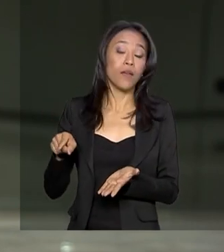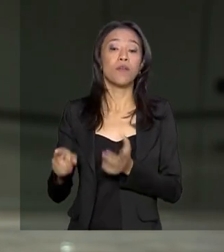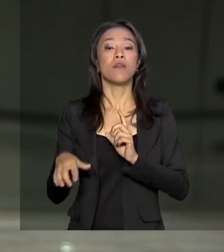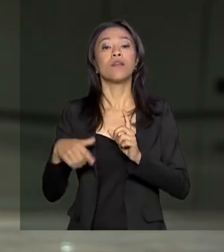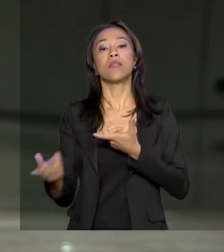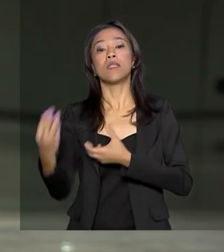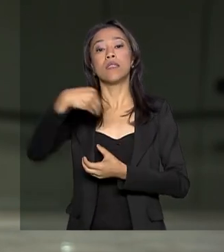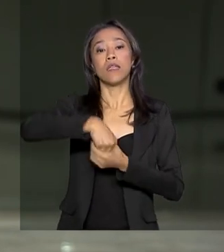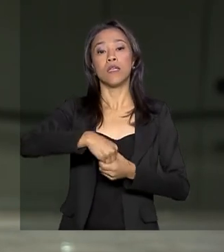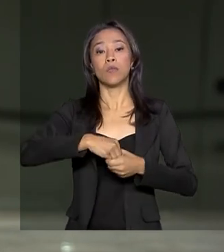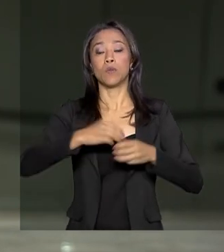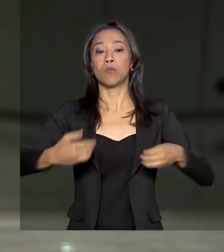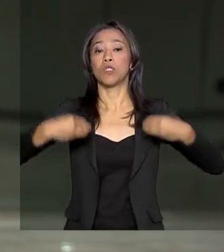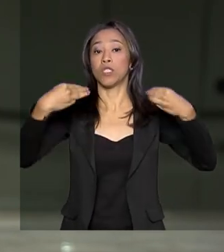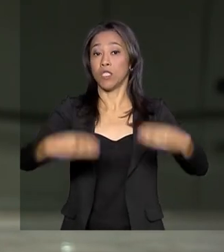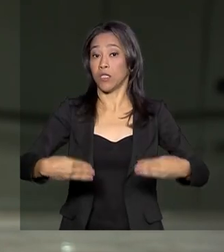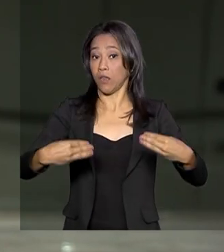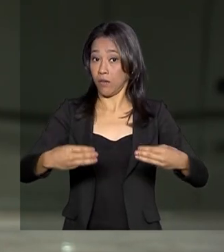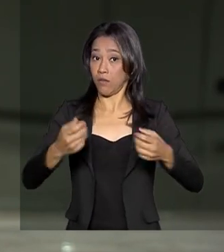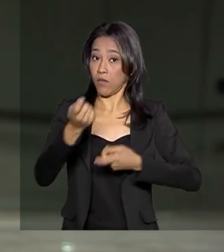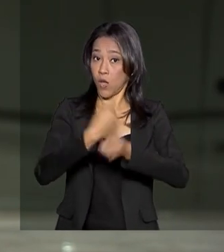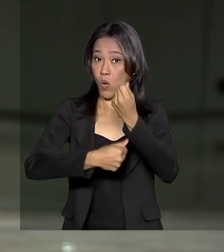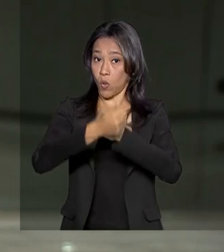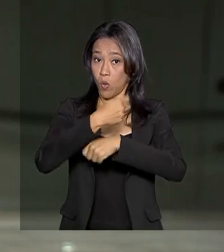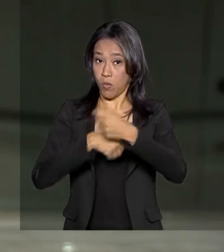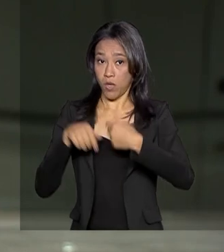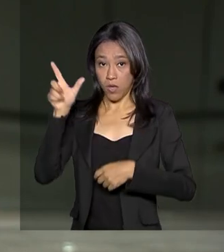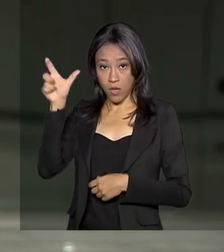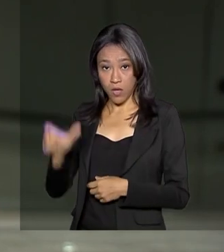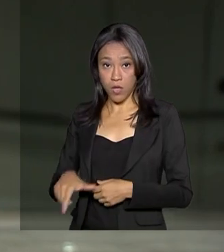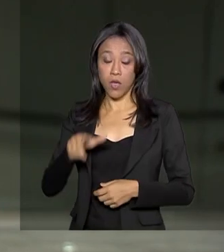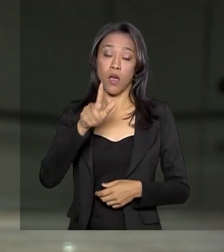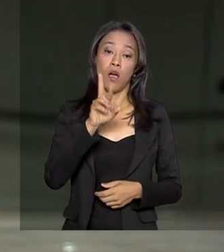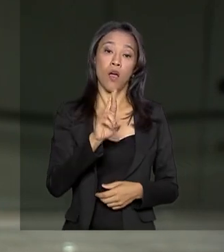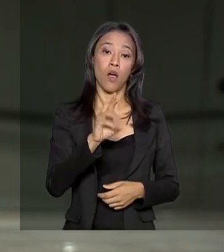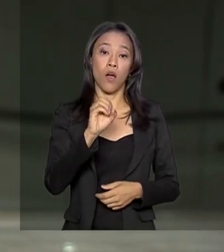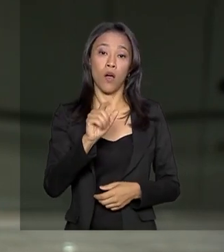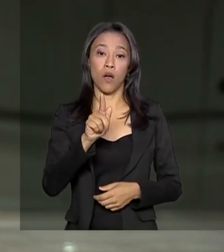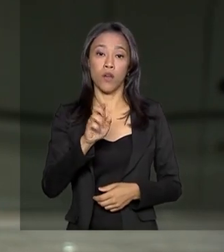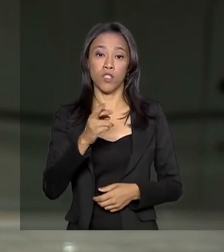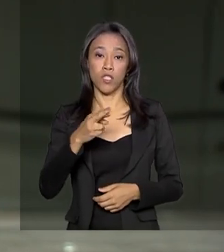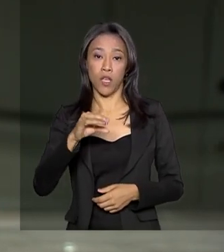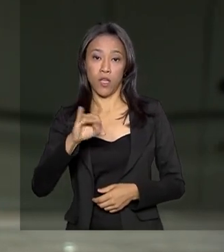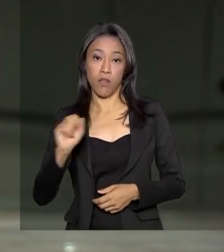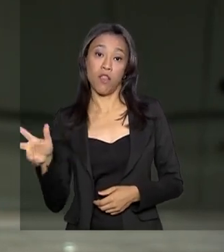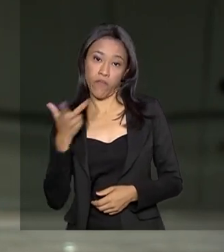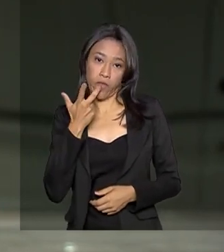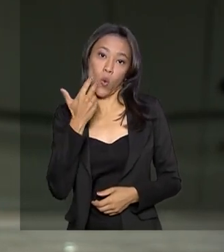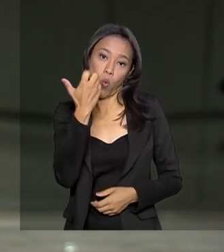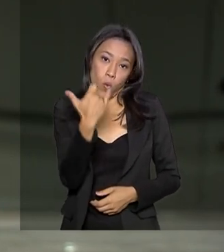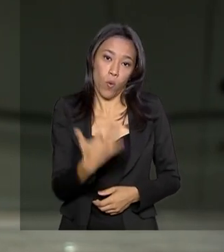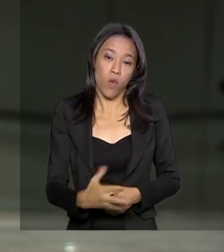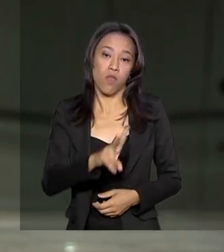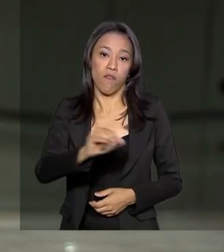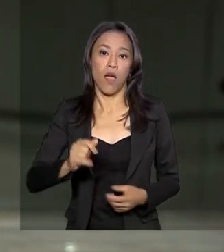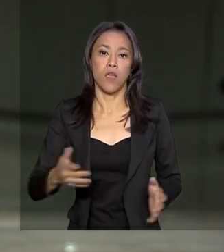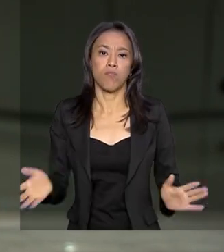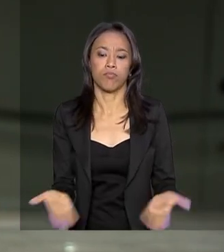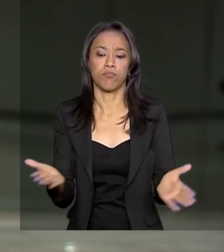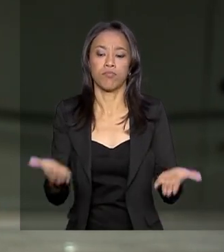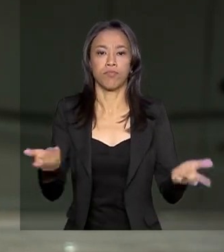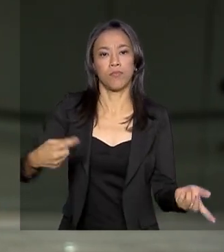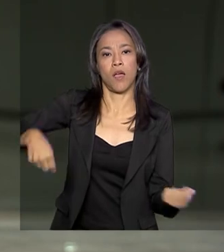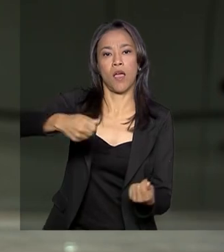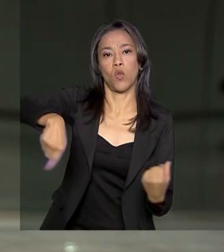Economia, Rogério Marinho. Ele destacou que a medida vai aquecer a economia e dar segurança a